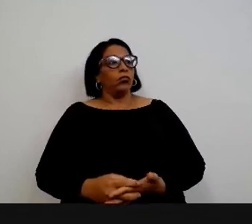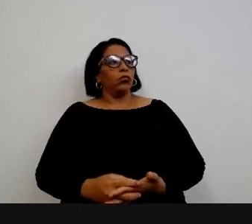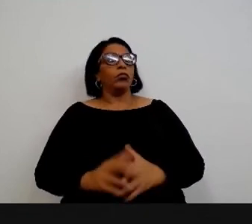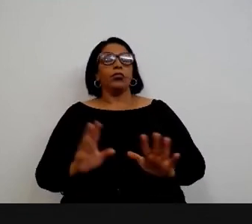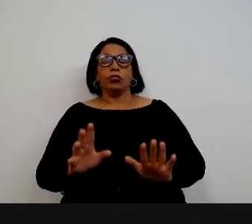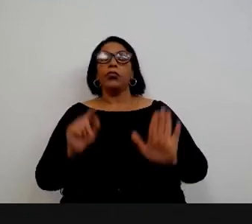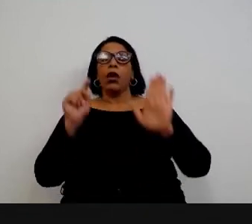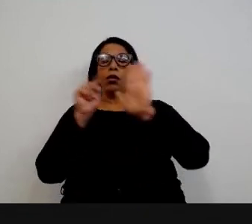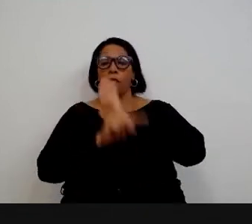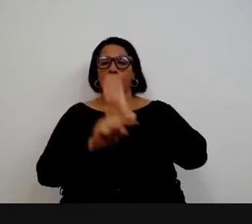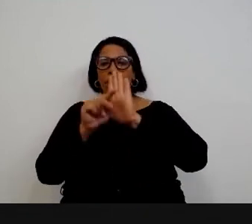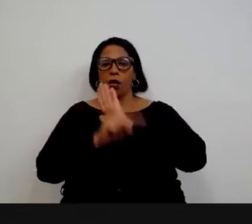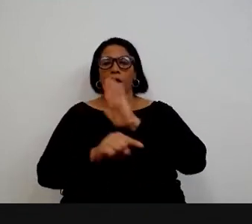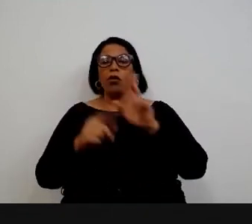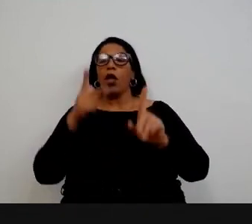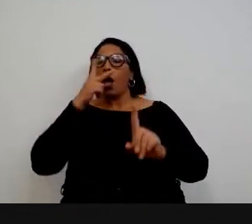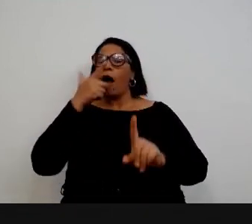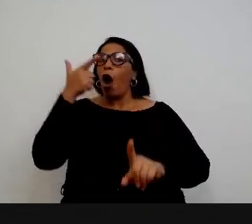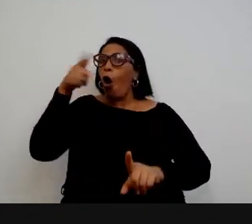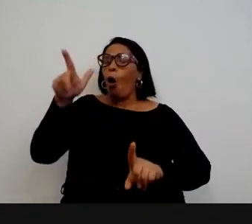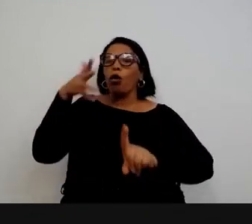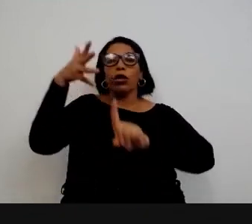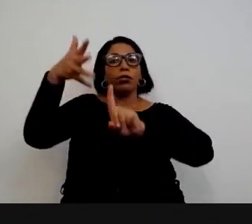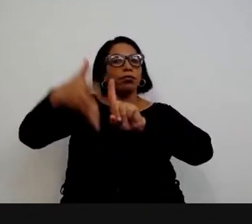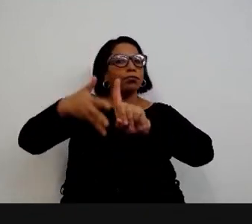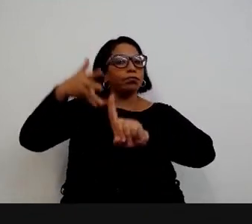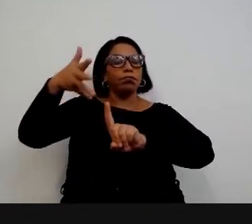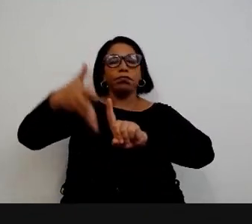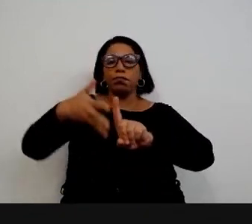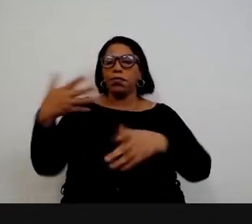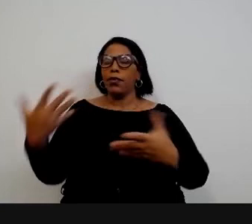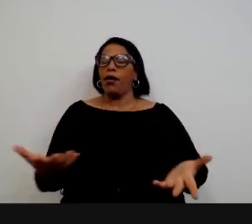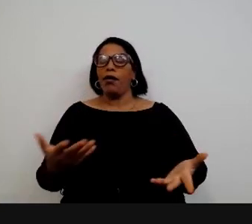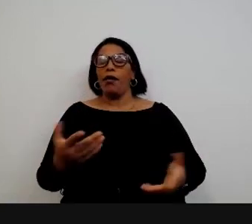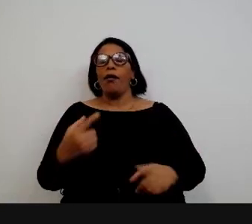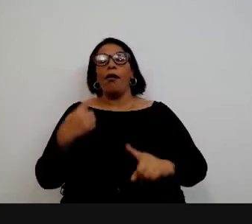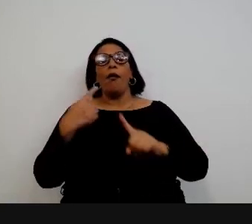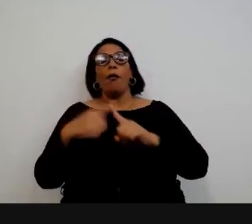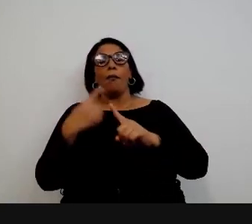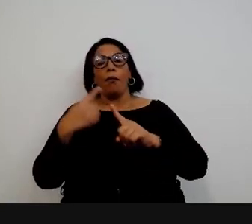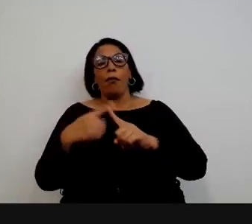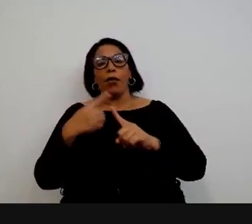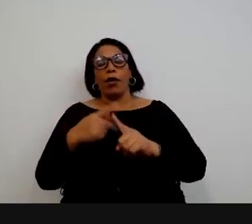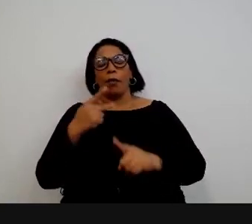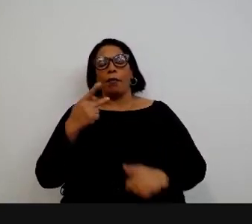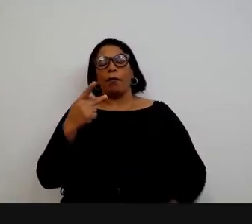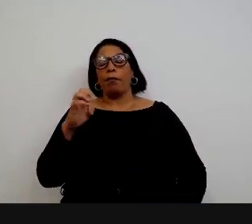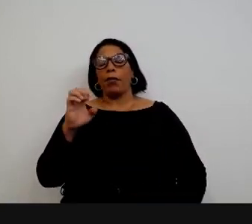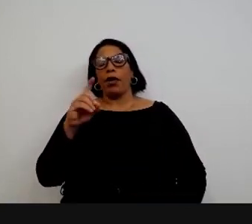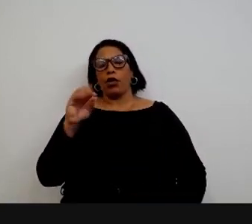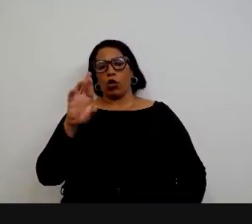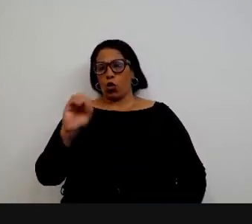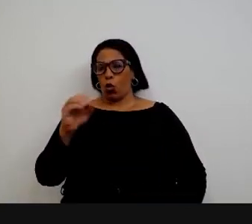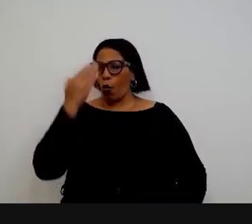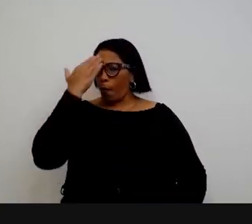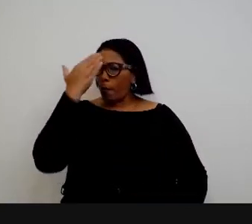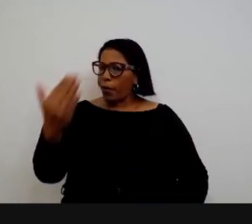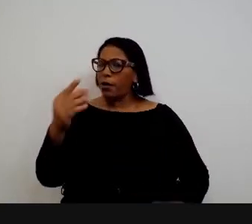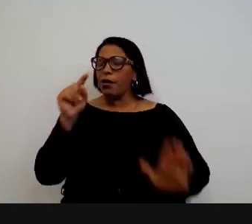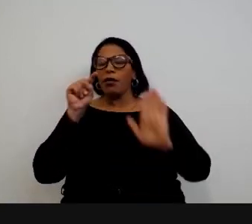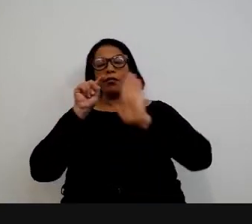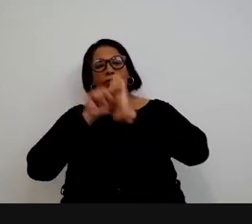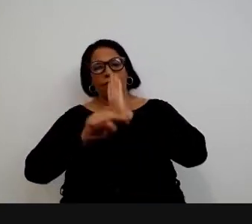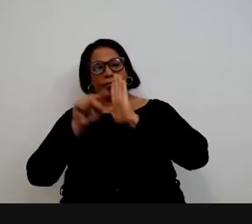essa pergunta aí é outra palestra com certeza é o Pedro Sérgio Pedro obrigado pela